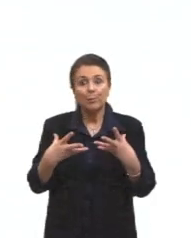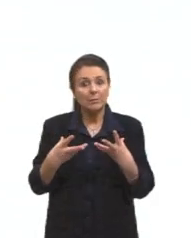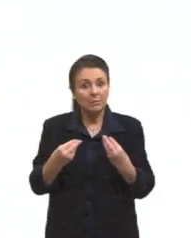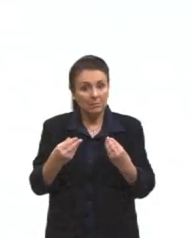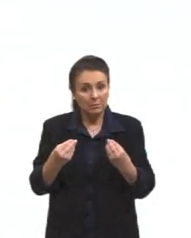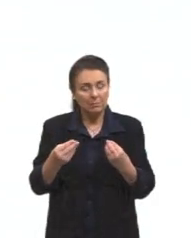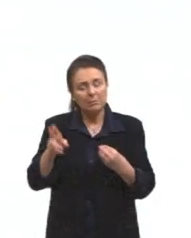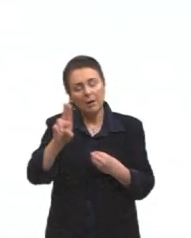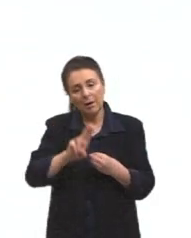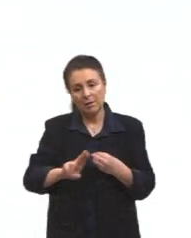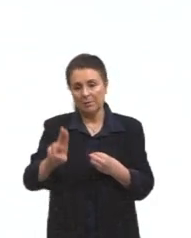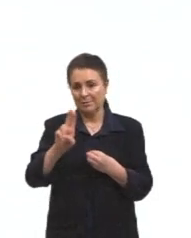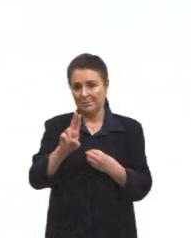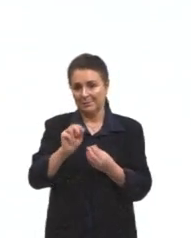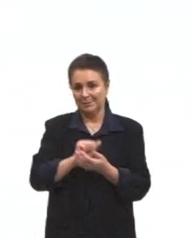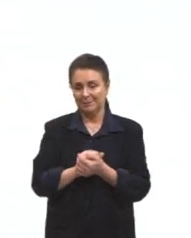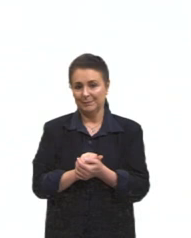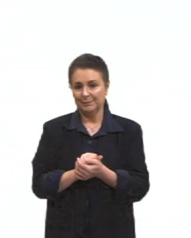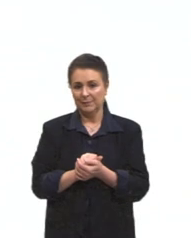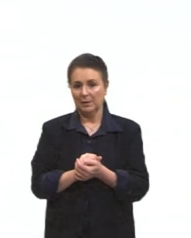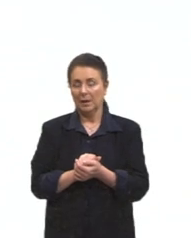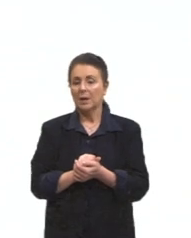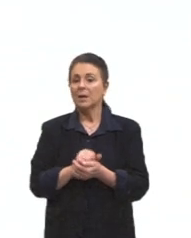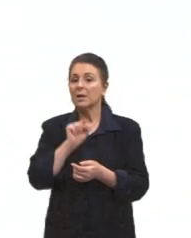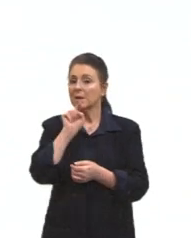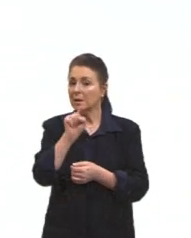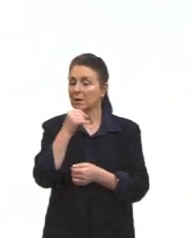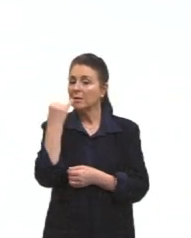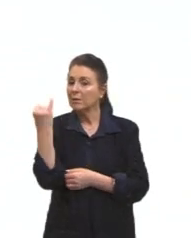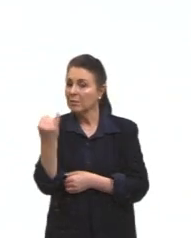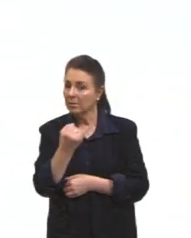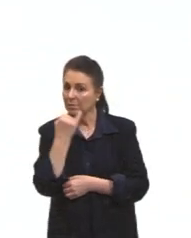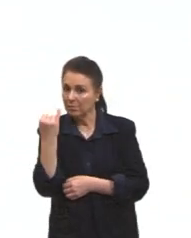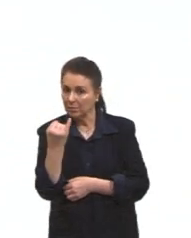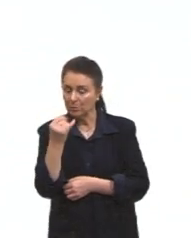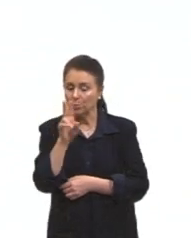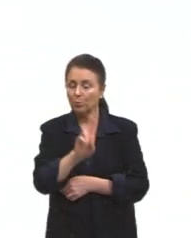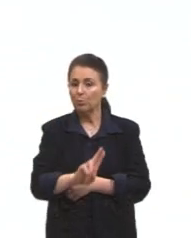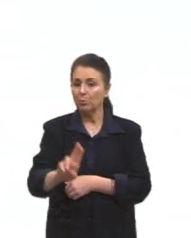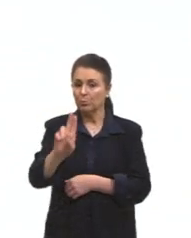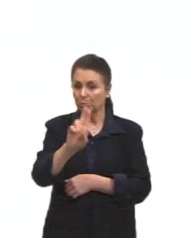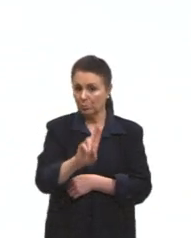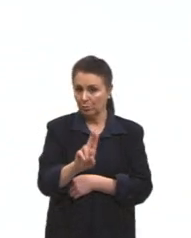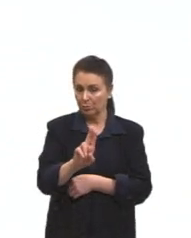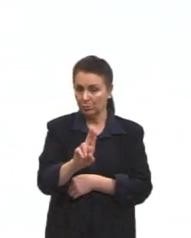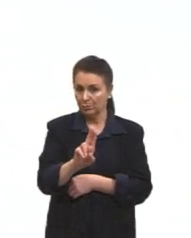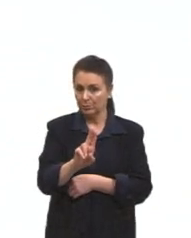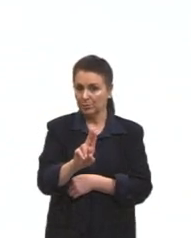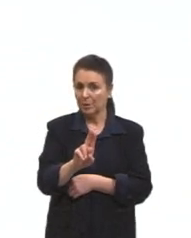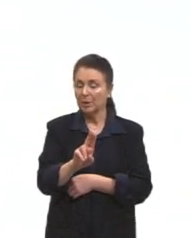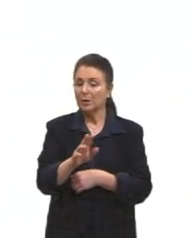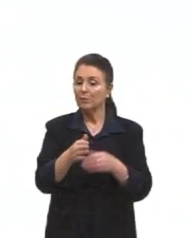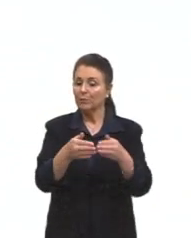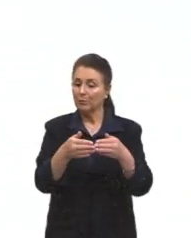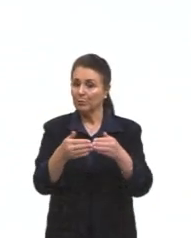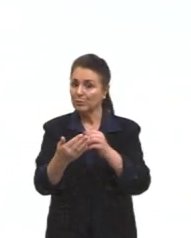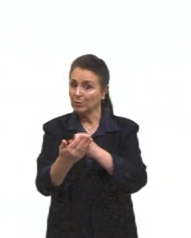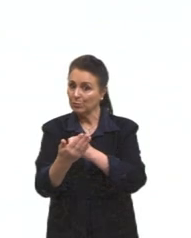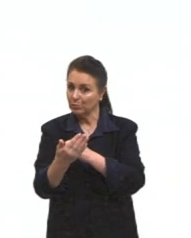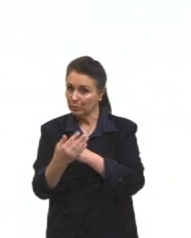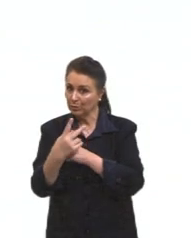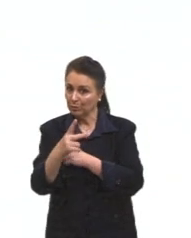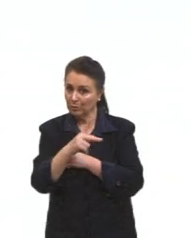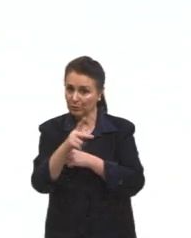coloca. E essa questão é muito importante aqui, que o uso, isso eu queria que tu me ajudasse, prof. Porque aqui diz assim, ó,